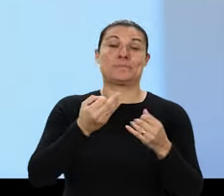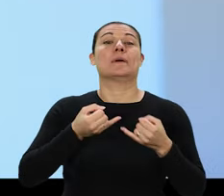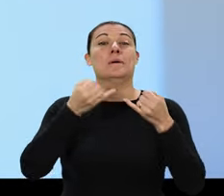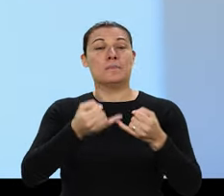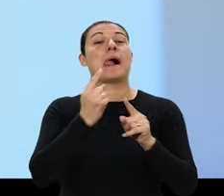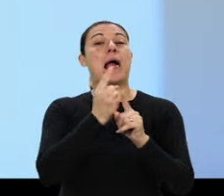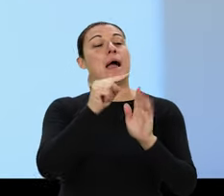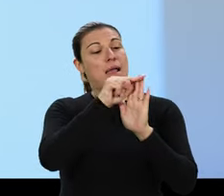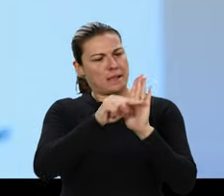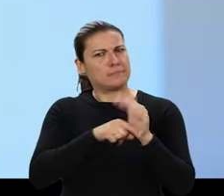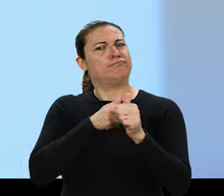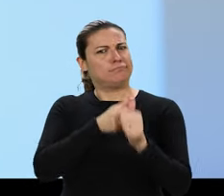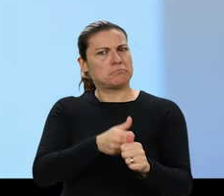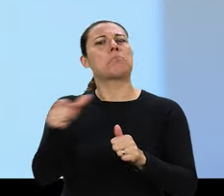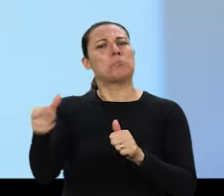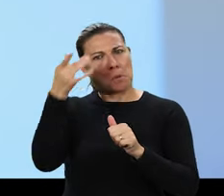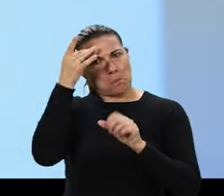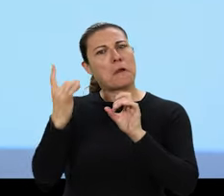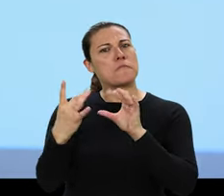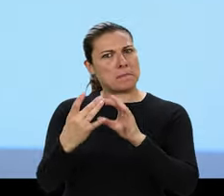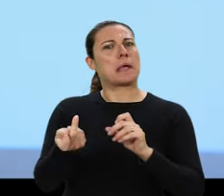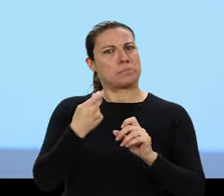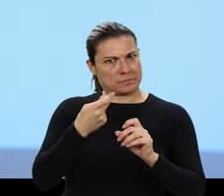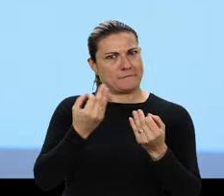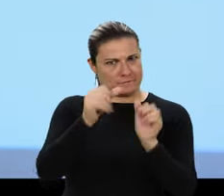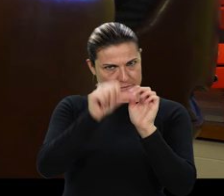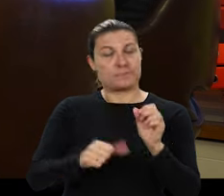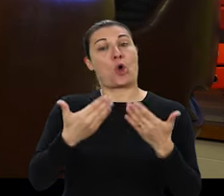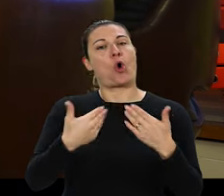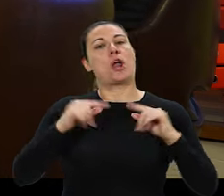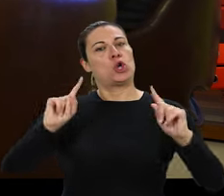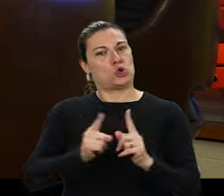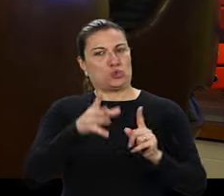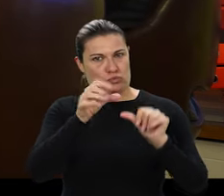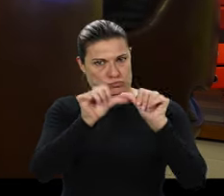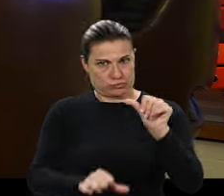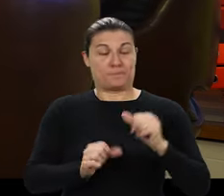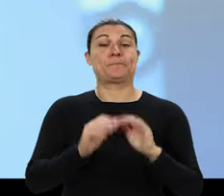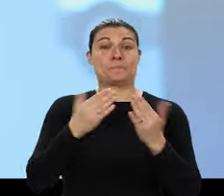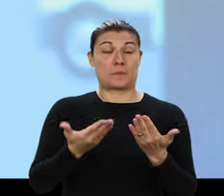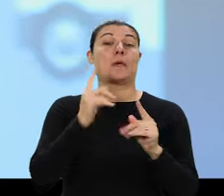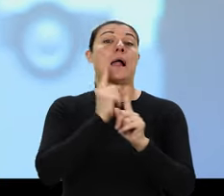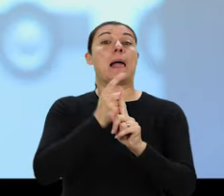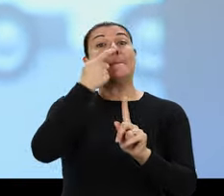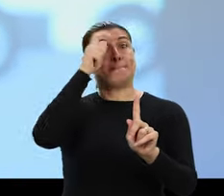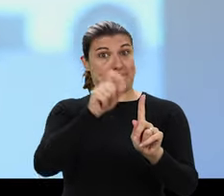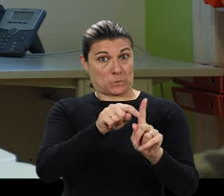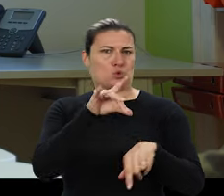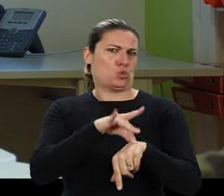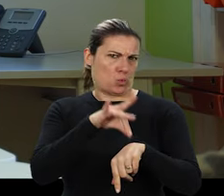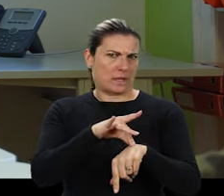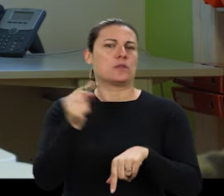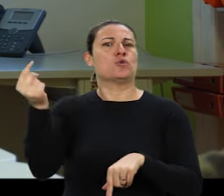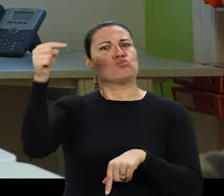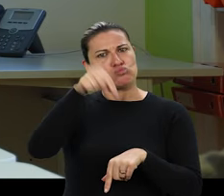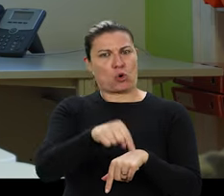Seguiram os tópicos, grande feedback e eu vou fazer-vos um briefing. Bom, a pessoa está doente,